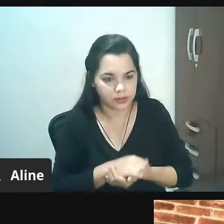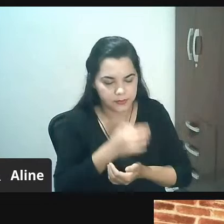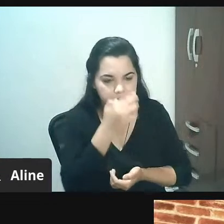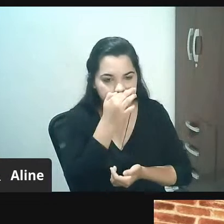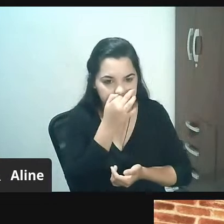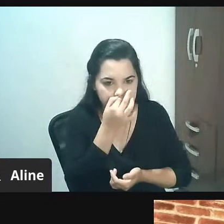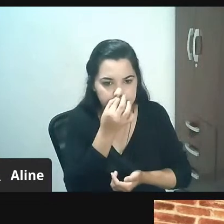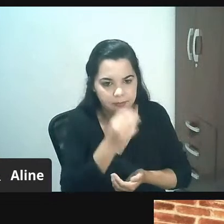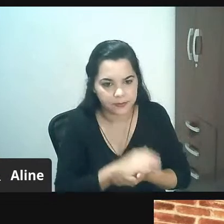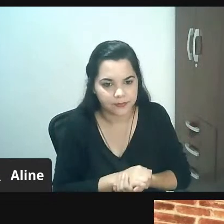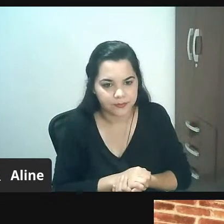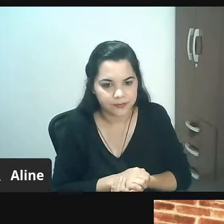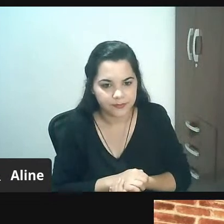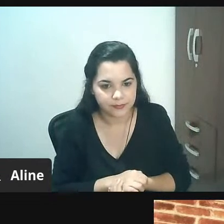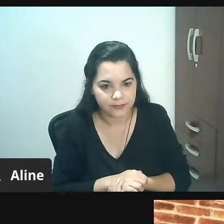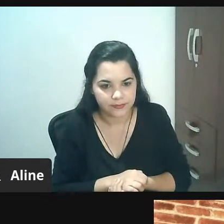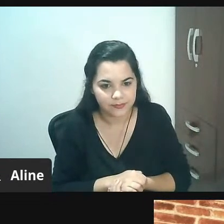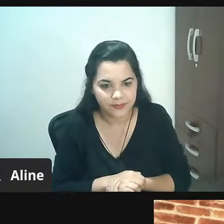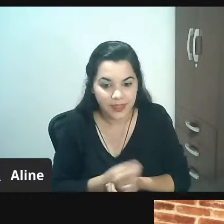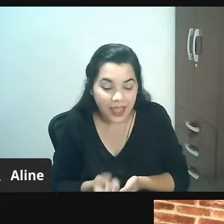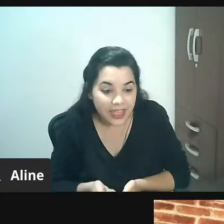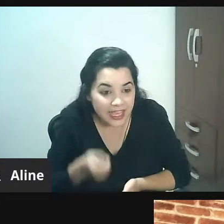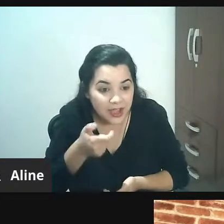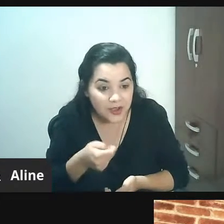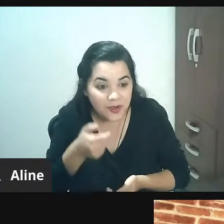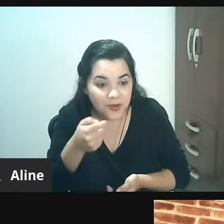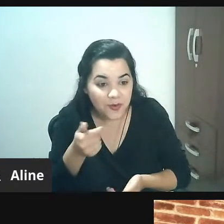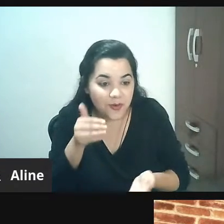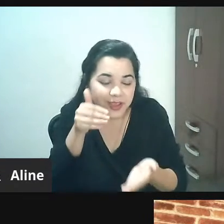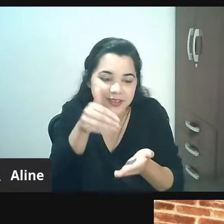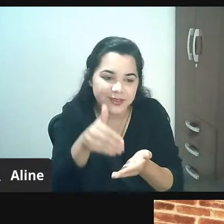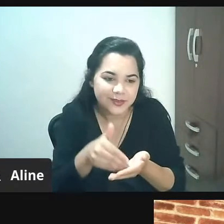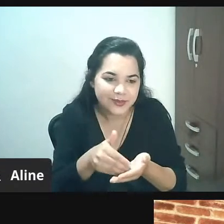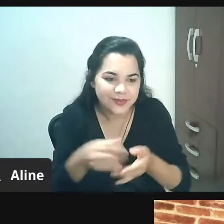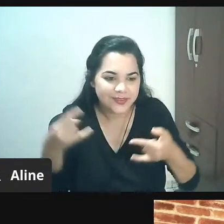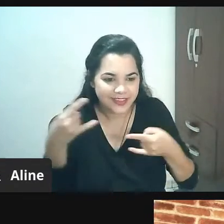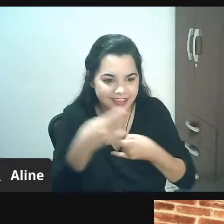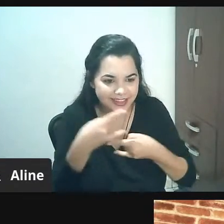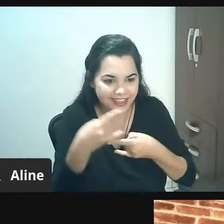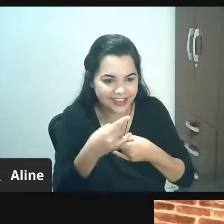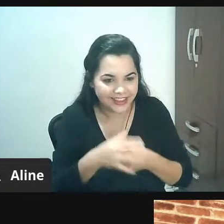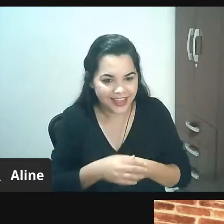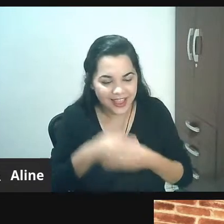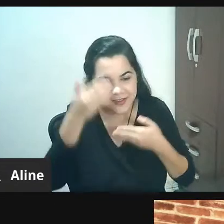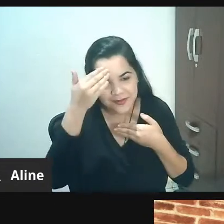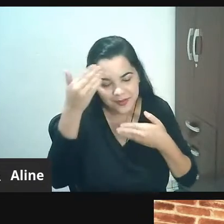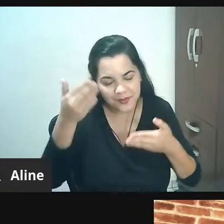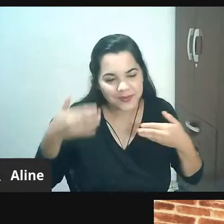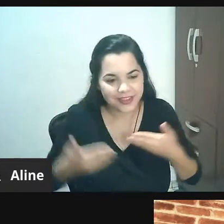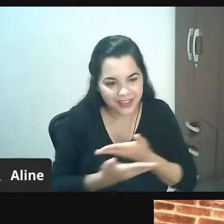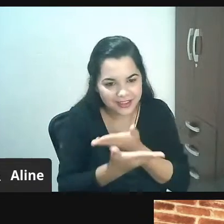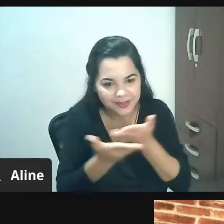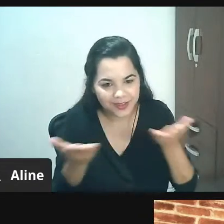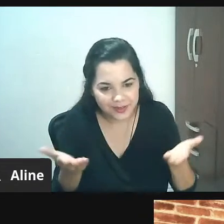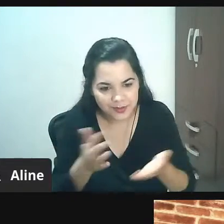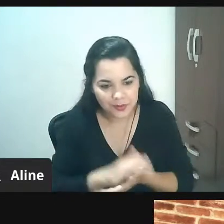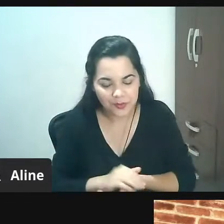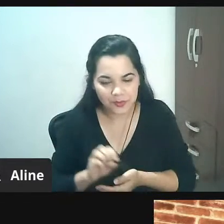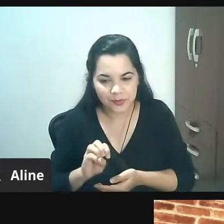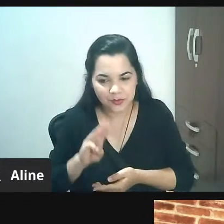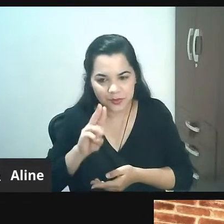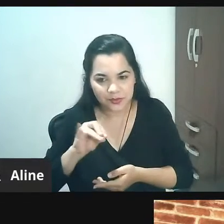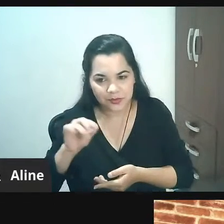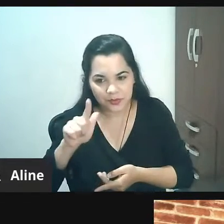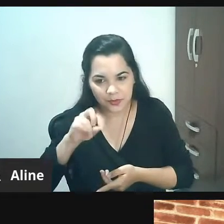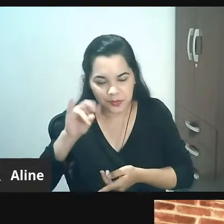maravilha pessoal estamos chegando ao final da nossa conversa muito obrigada a todos presentes William mais uma vez